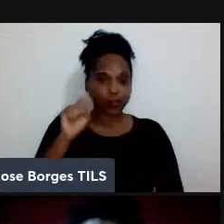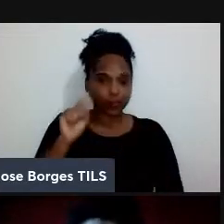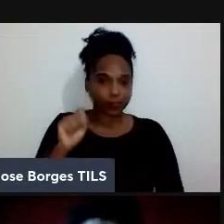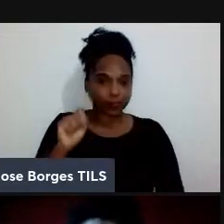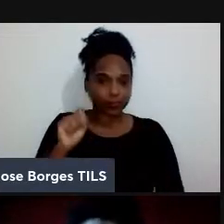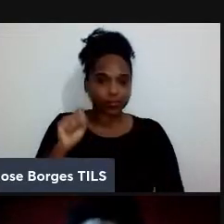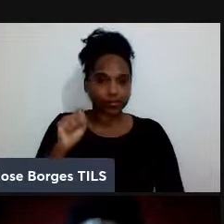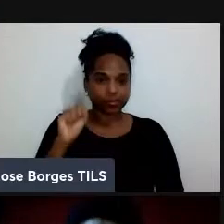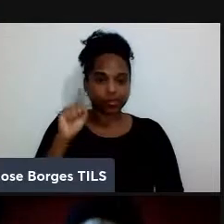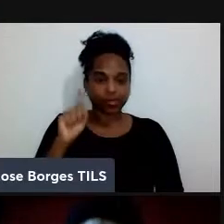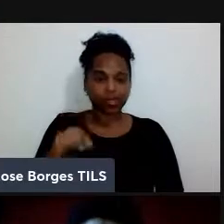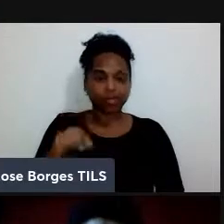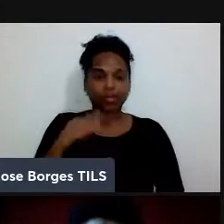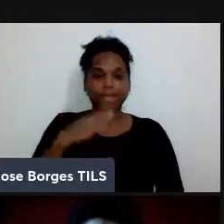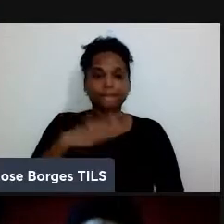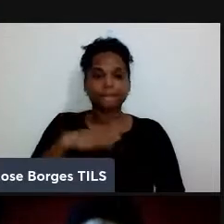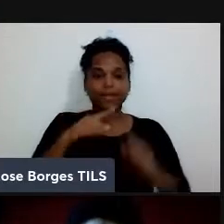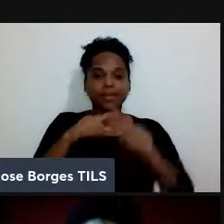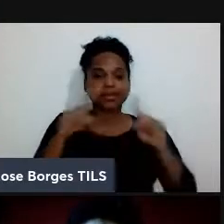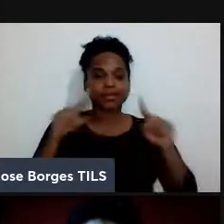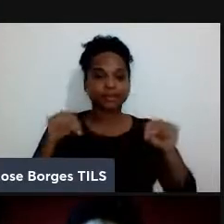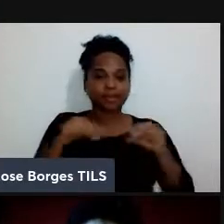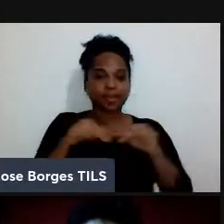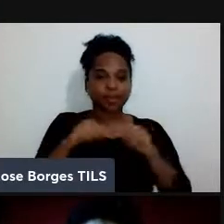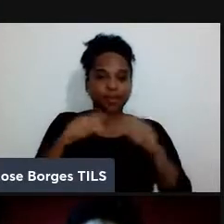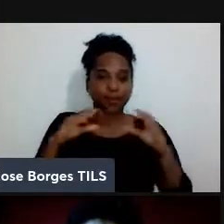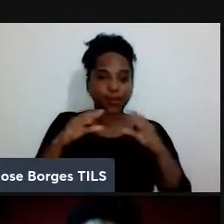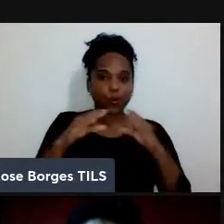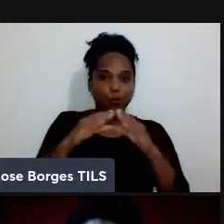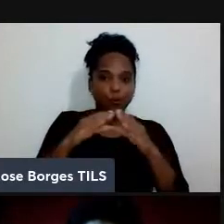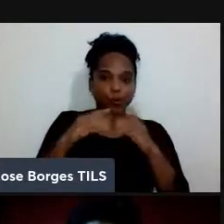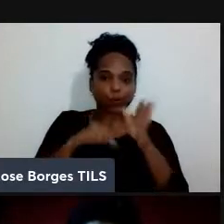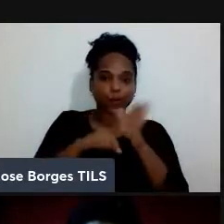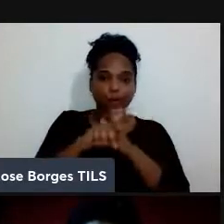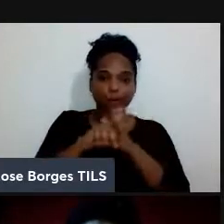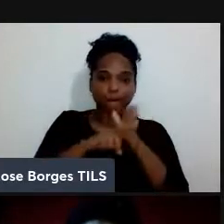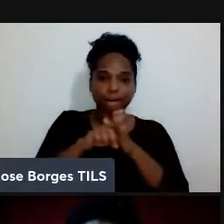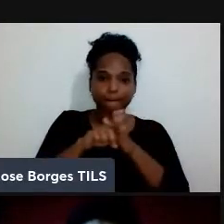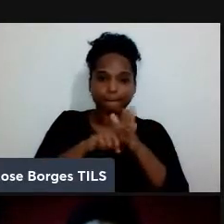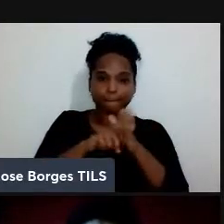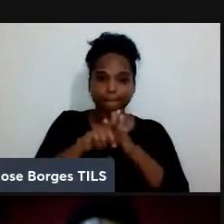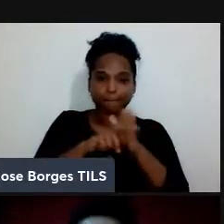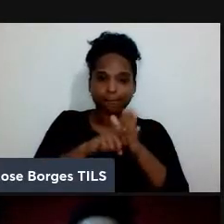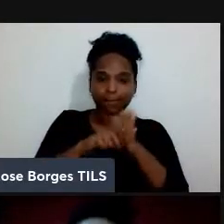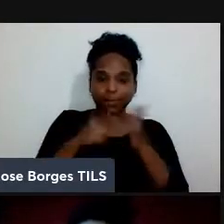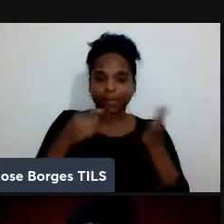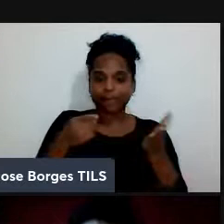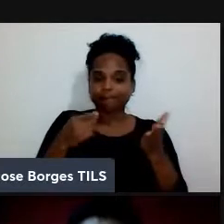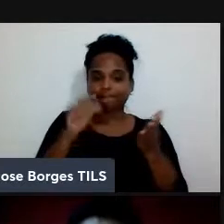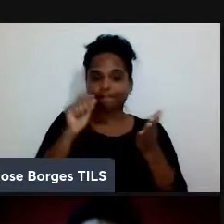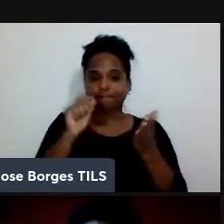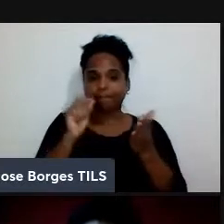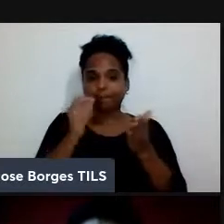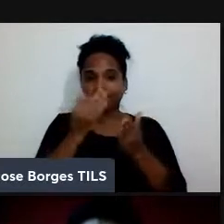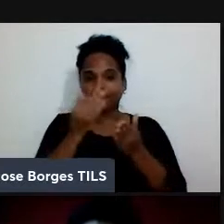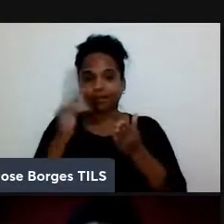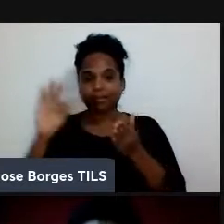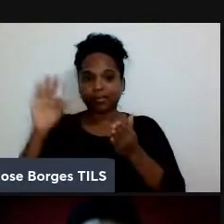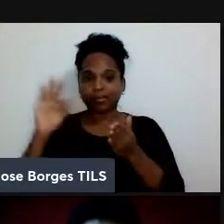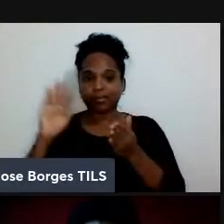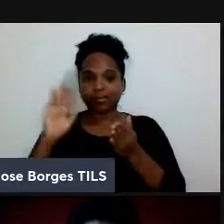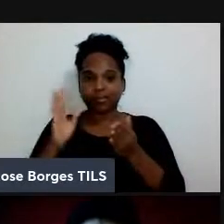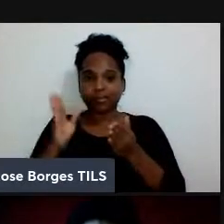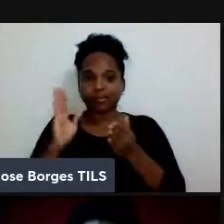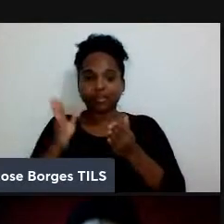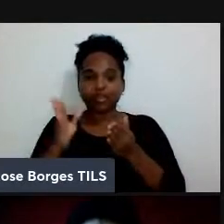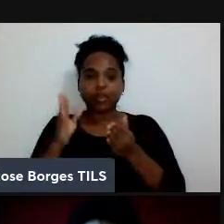na minha sala no meu grupo de pesquisa eu estou falando de física e de fronteira né física até do futuro a gente está imaginando